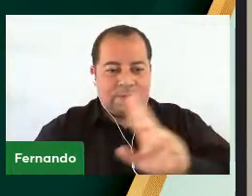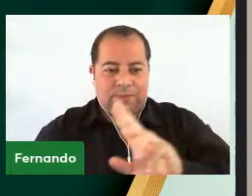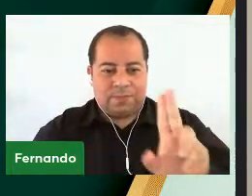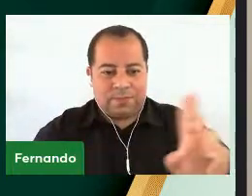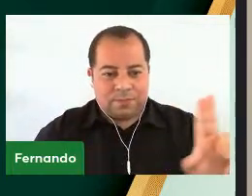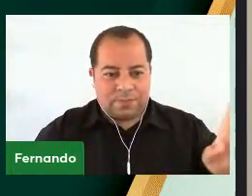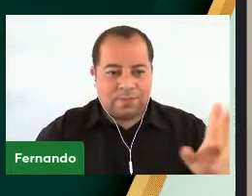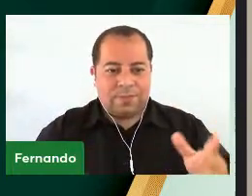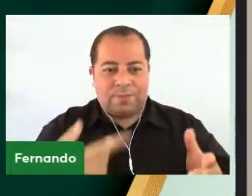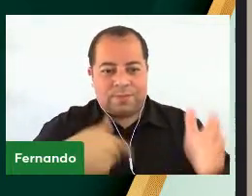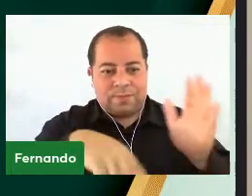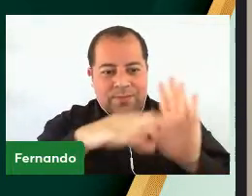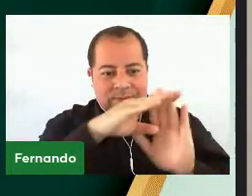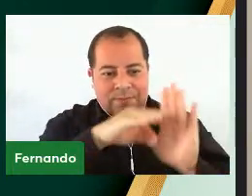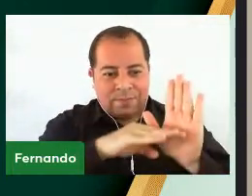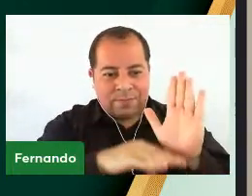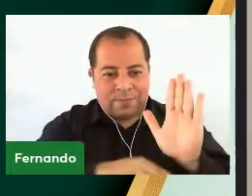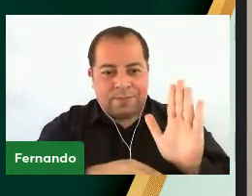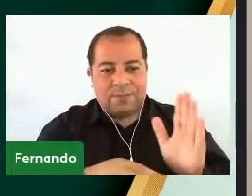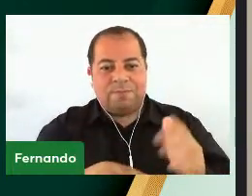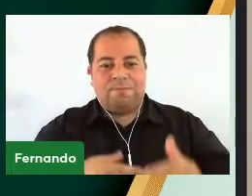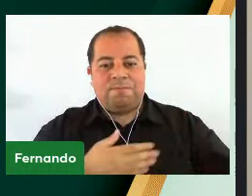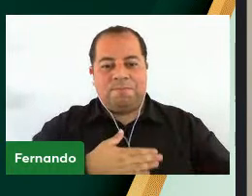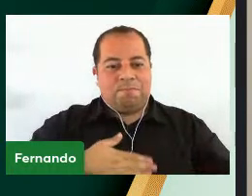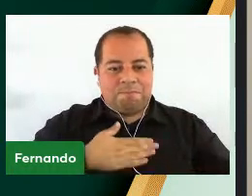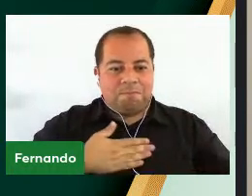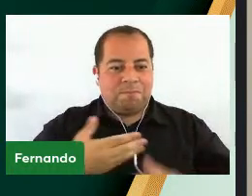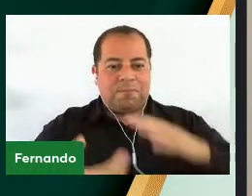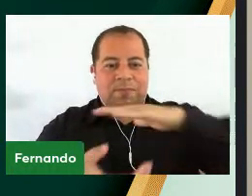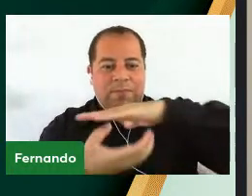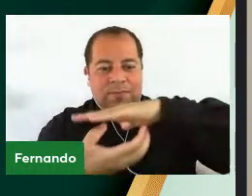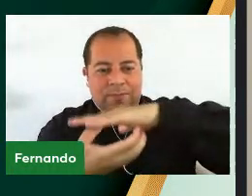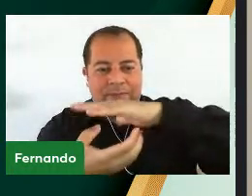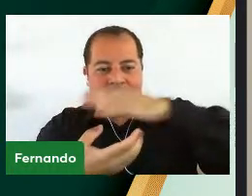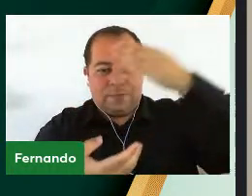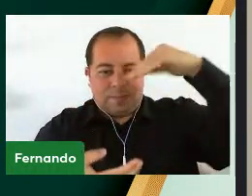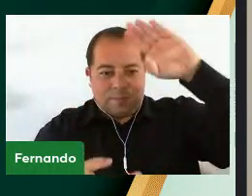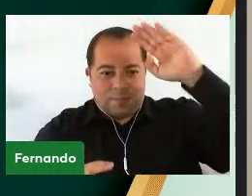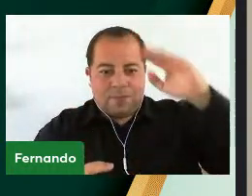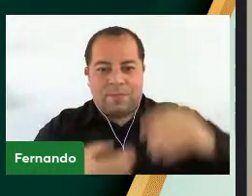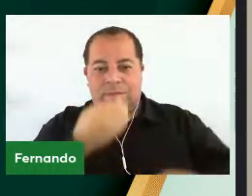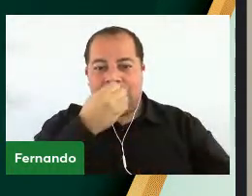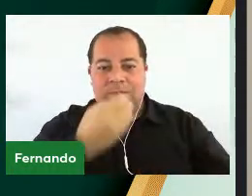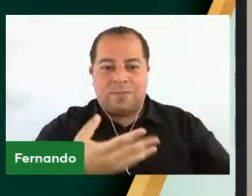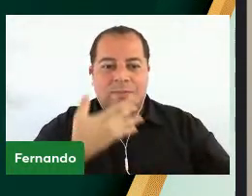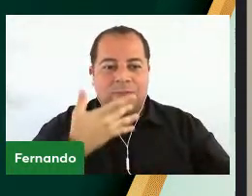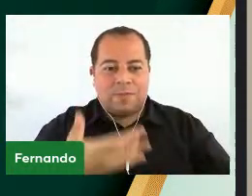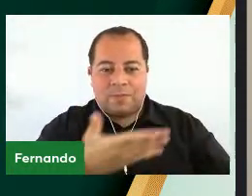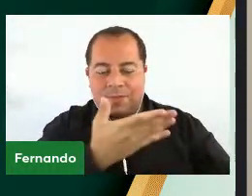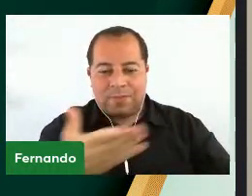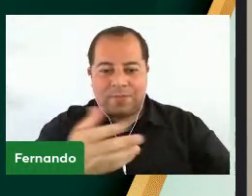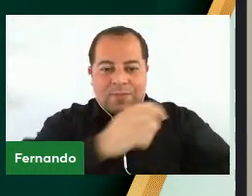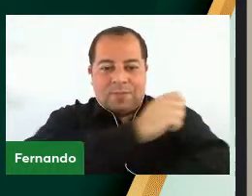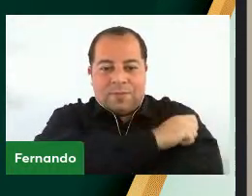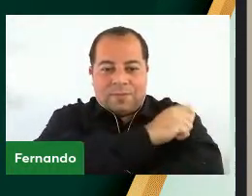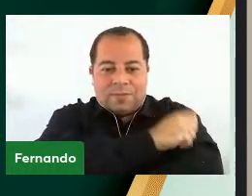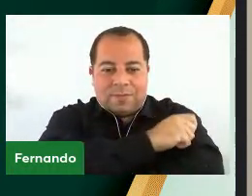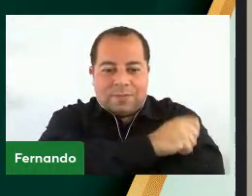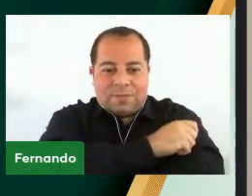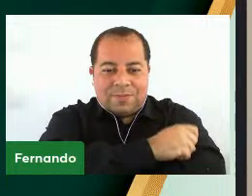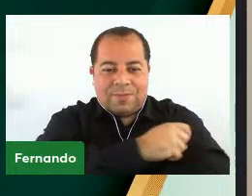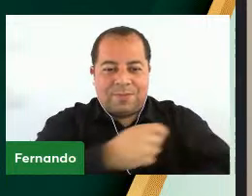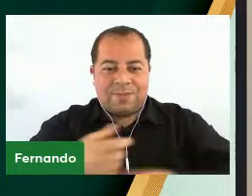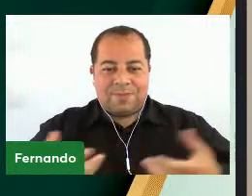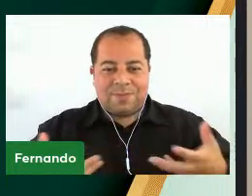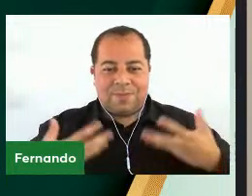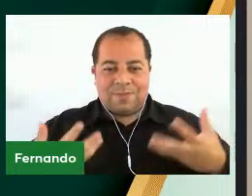protocolo, em satisfação aos colegas do campus Uruguaiana, boa tarde graduandos, que são o nosso motivo dessa